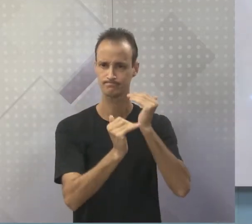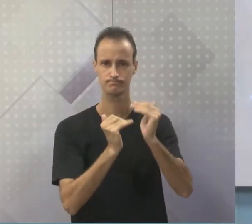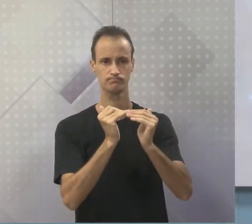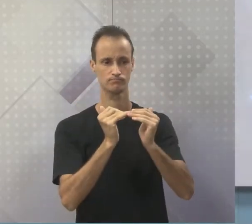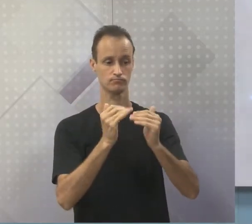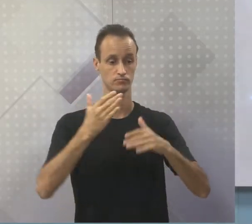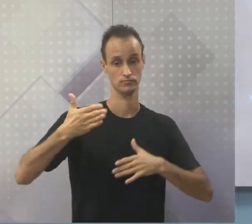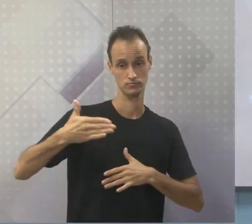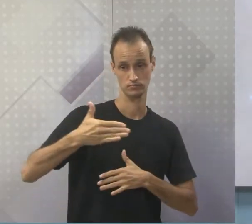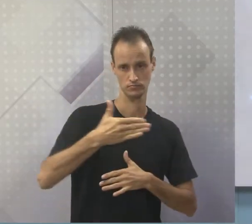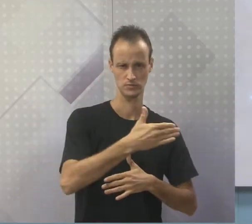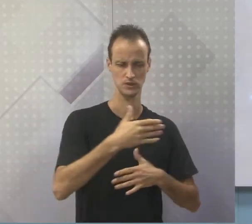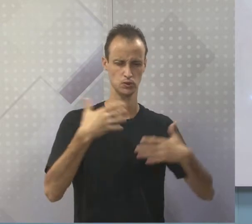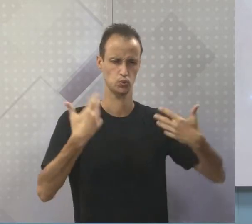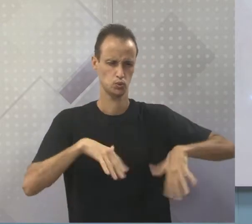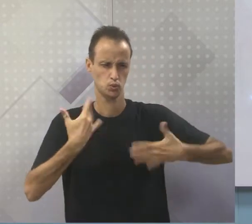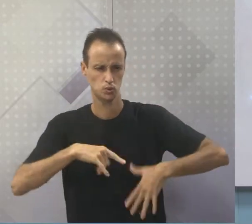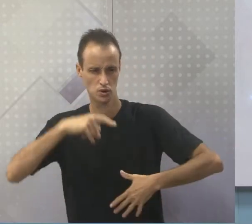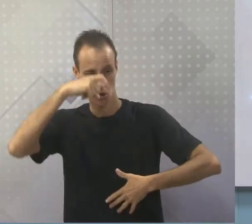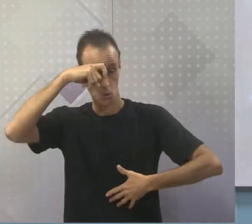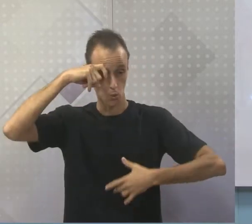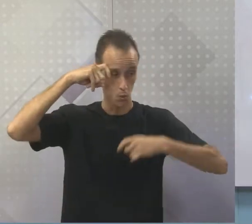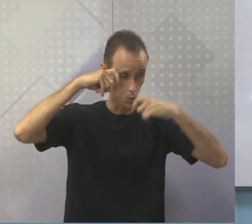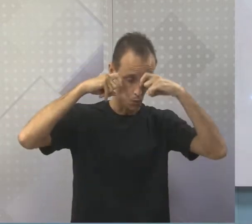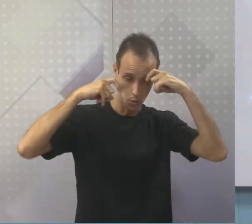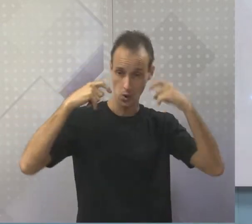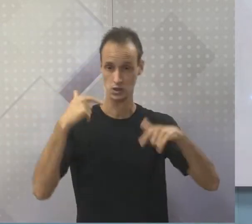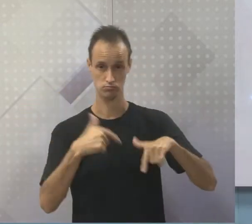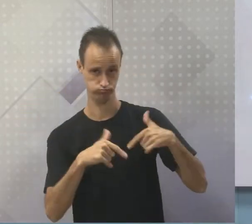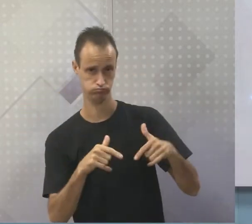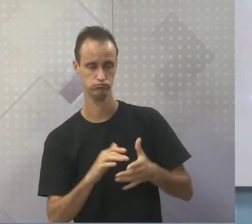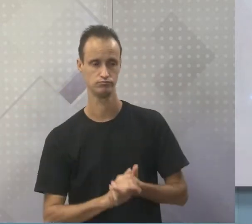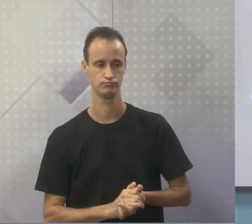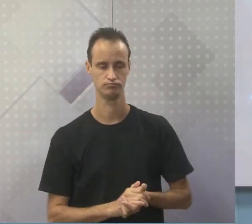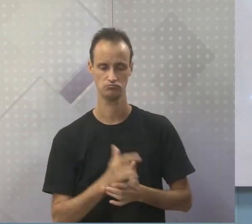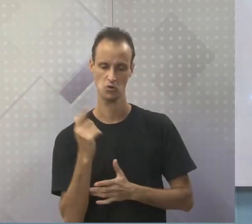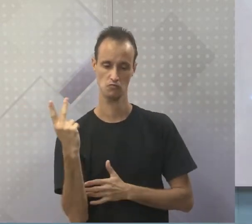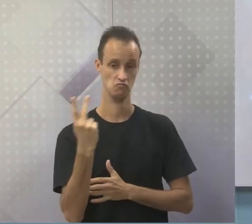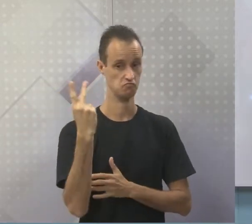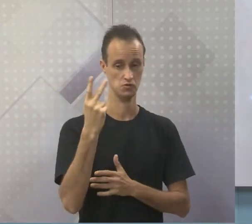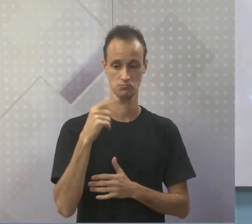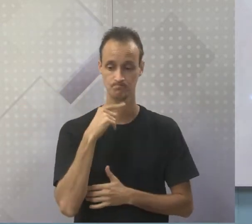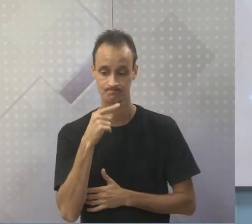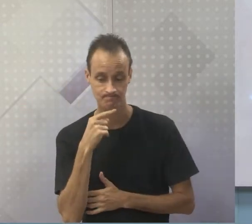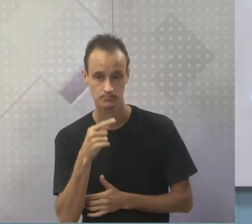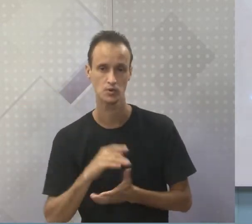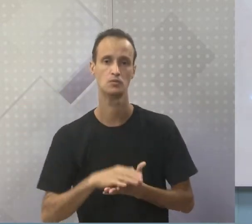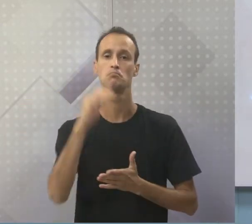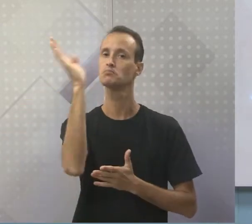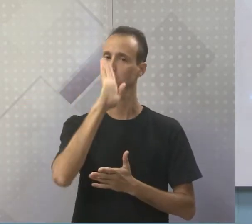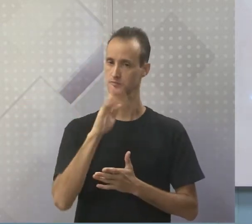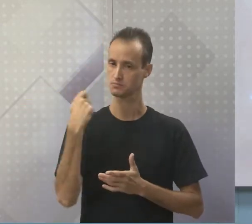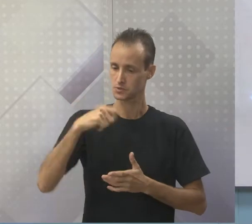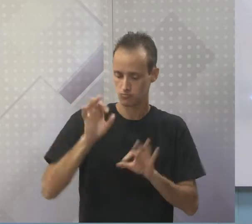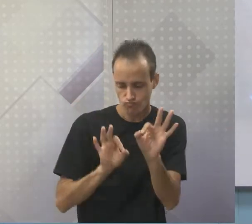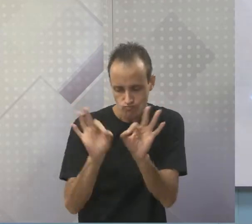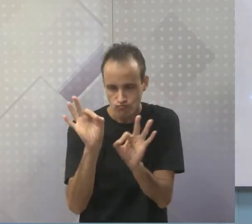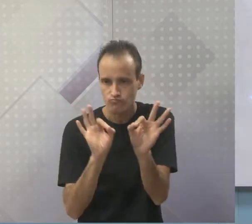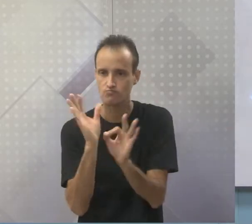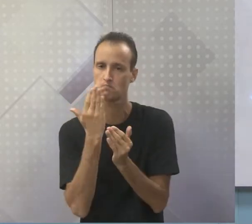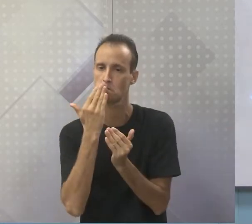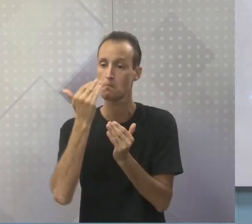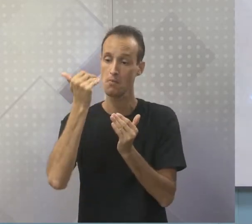com o peixe é muito complicado, é muito difícil e não tão valorizado. O Brasil precisa melhorar a sua infraestrutura